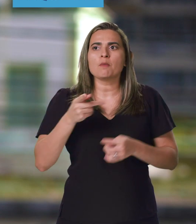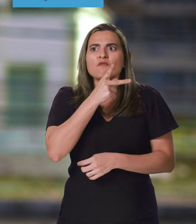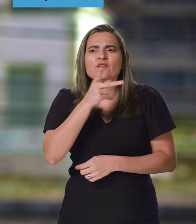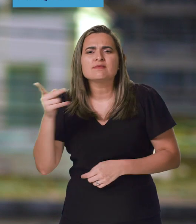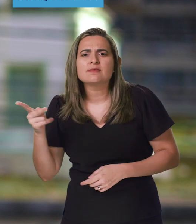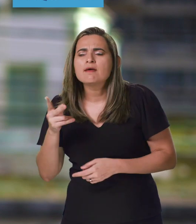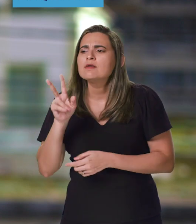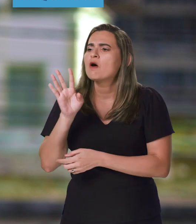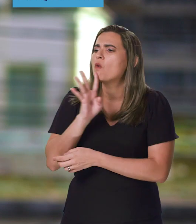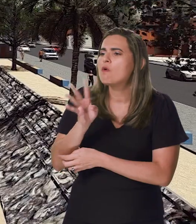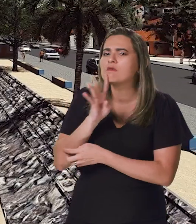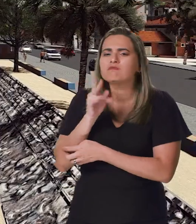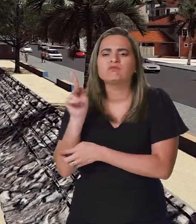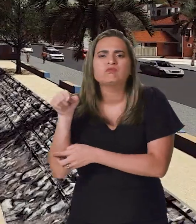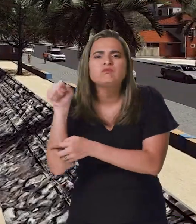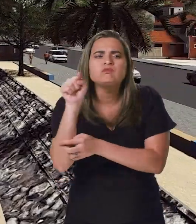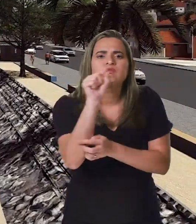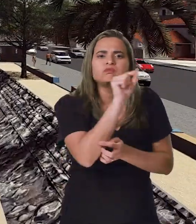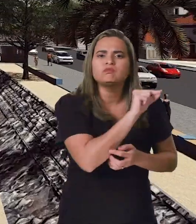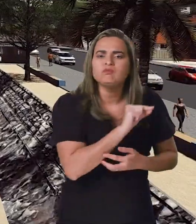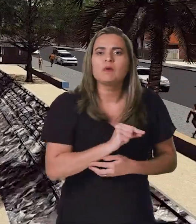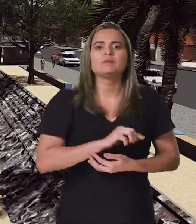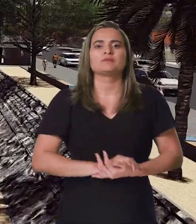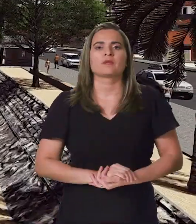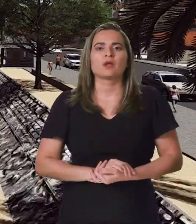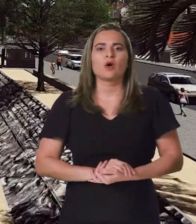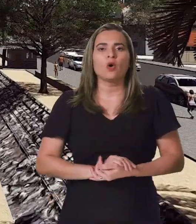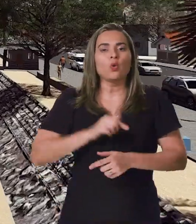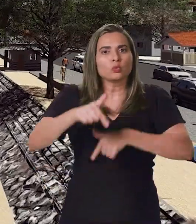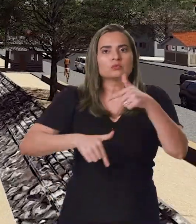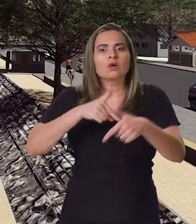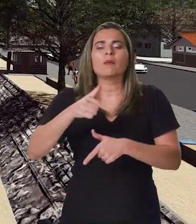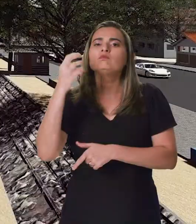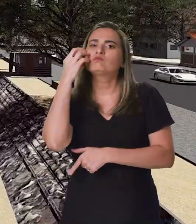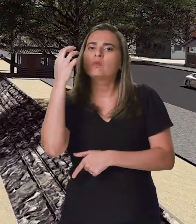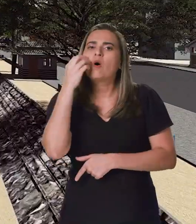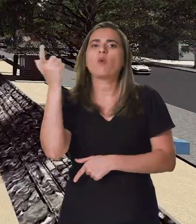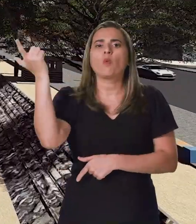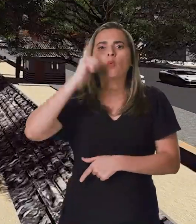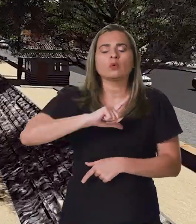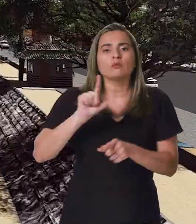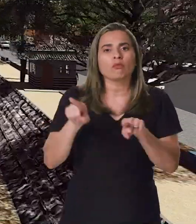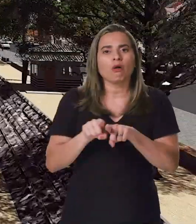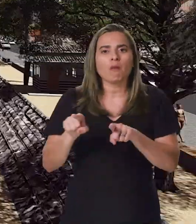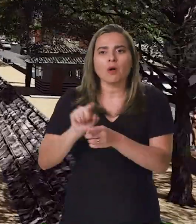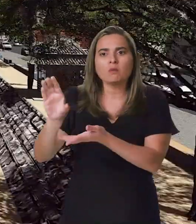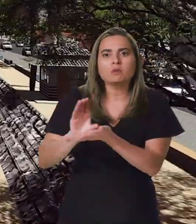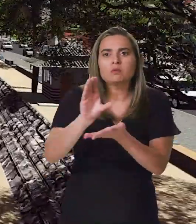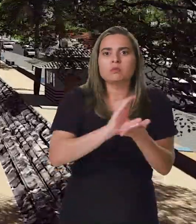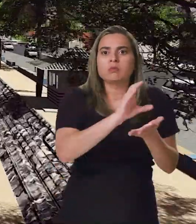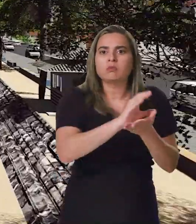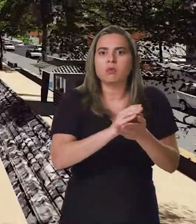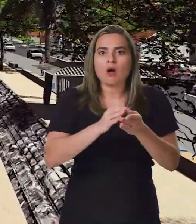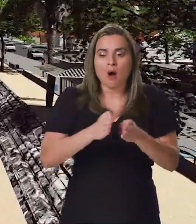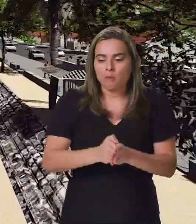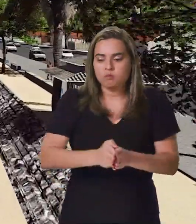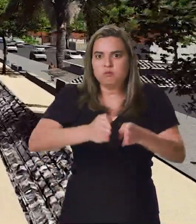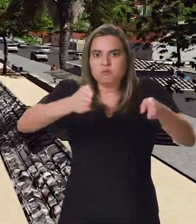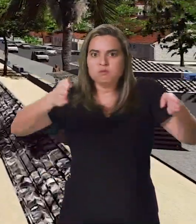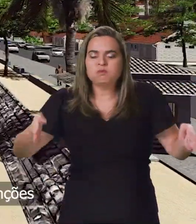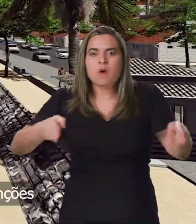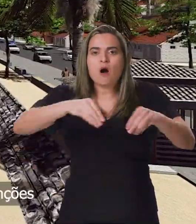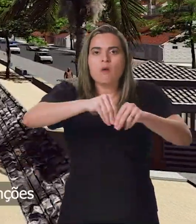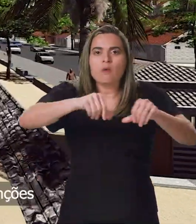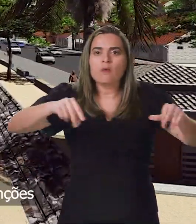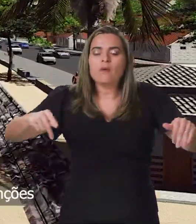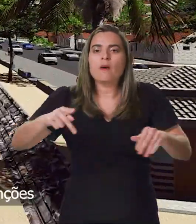visitante, para o natalhense. O trabalho de Rogério como parlamentar também garantiu o dinheiro para a engorda da Praia de Ponta